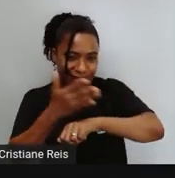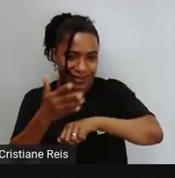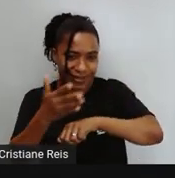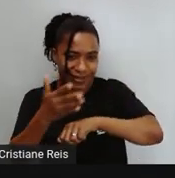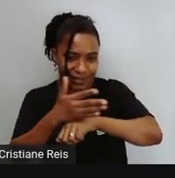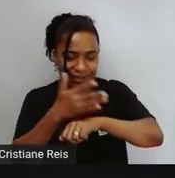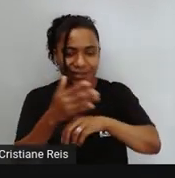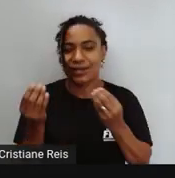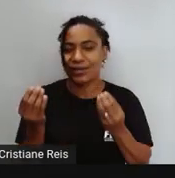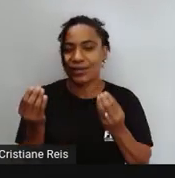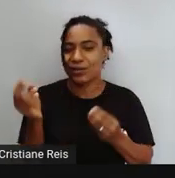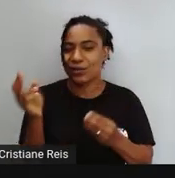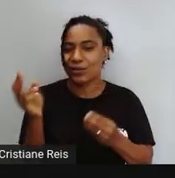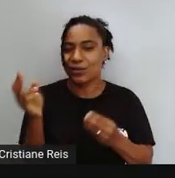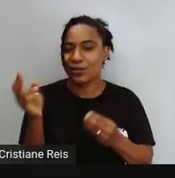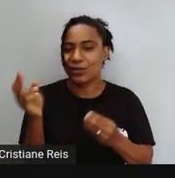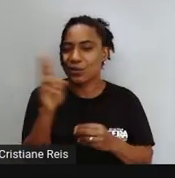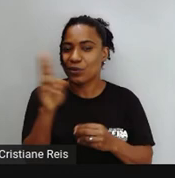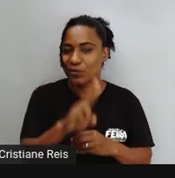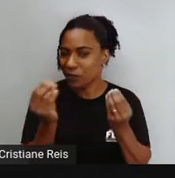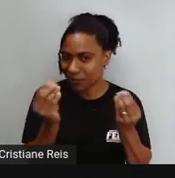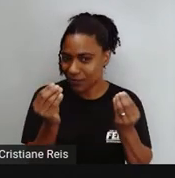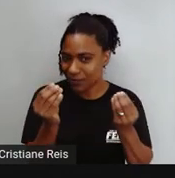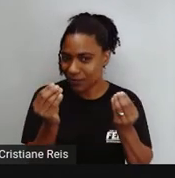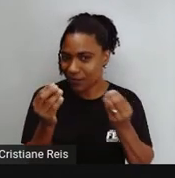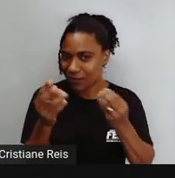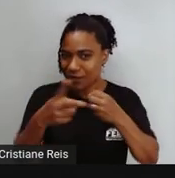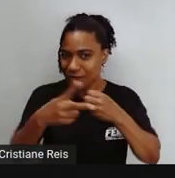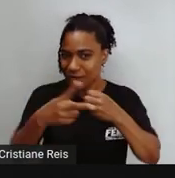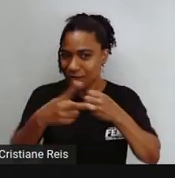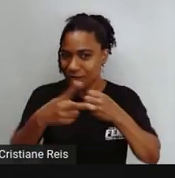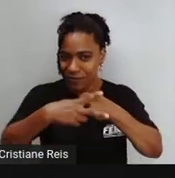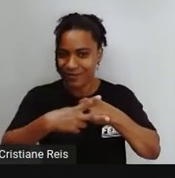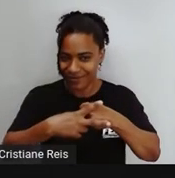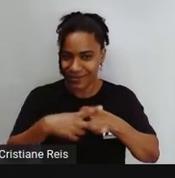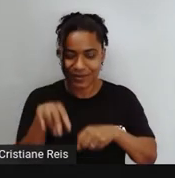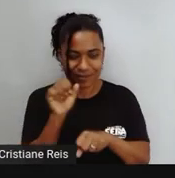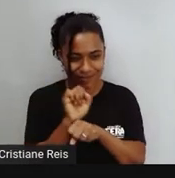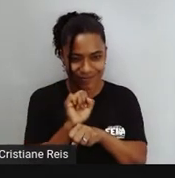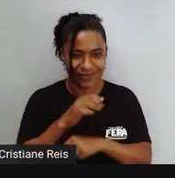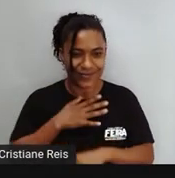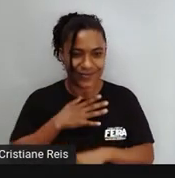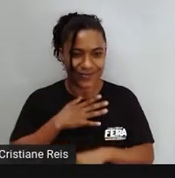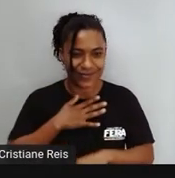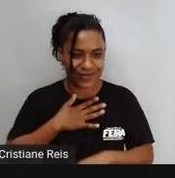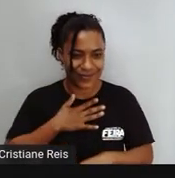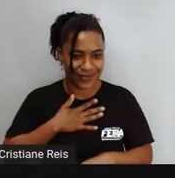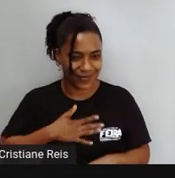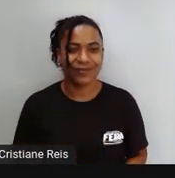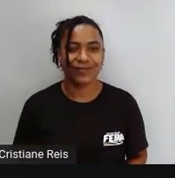O uso desta forma verbal Just a moment please, students Só um minutinho, por favor